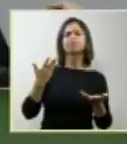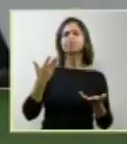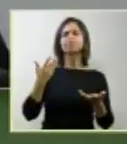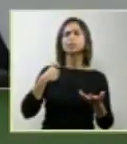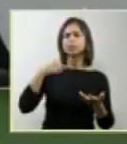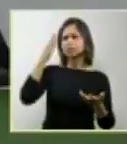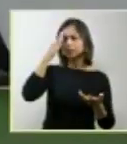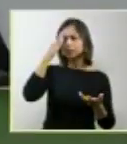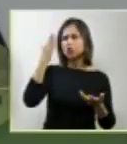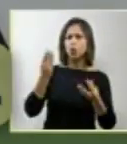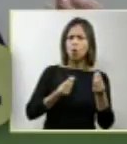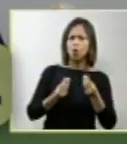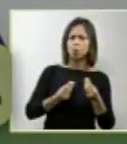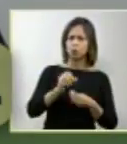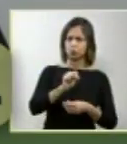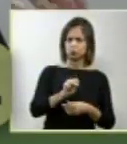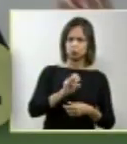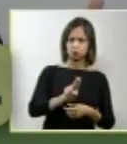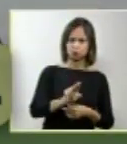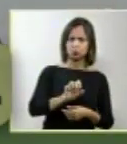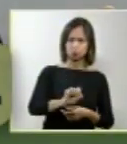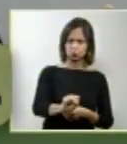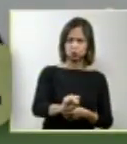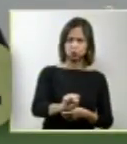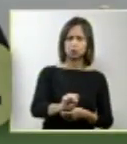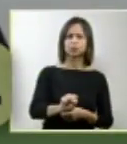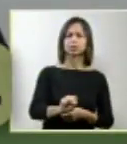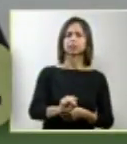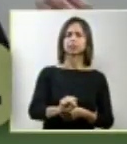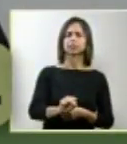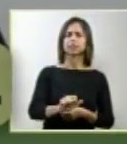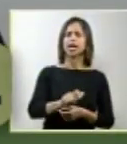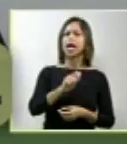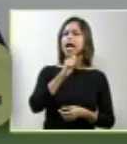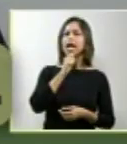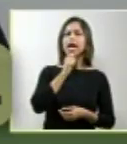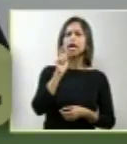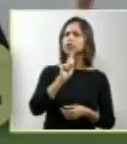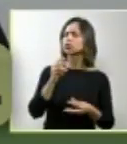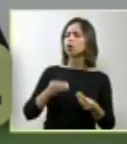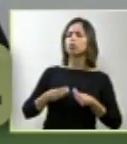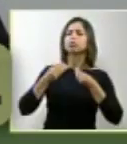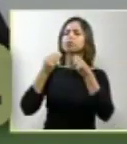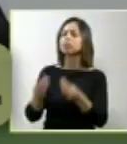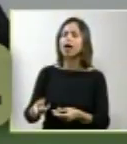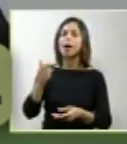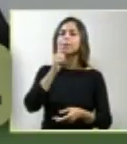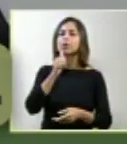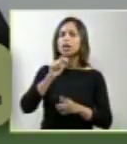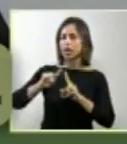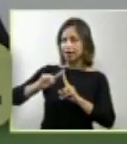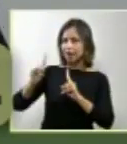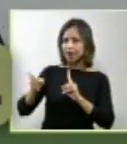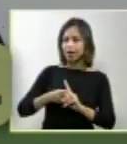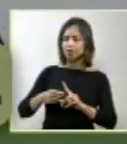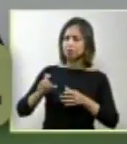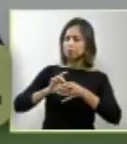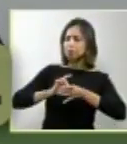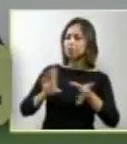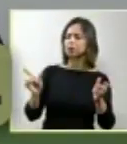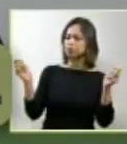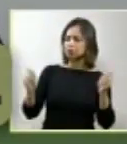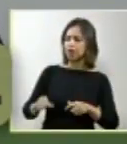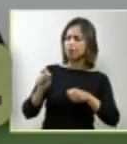Sistema Único de Saúde não disponibiliza às gestantes a possibilidade de fazer esse exame